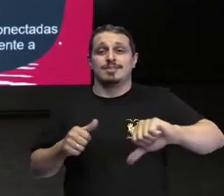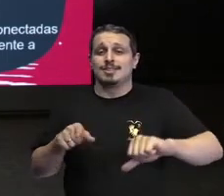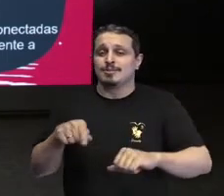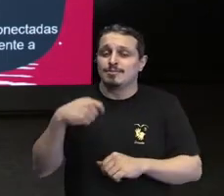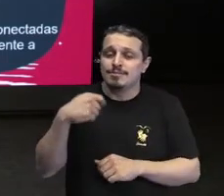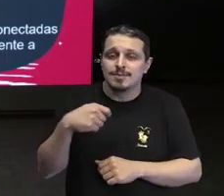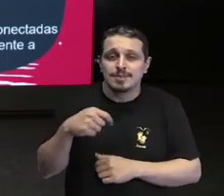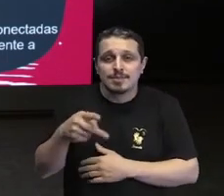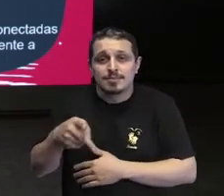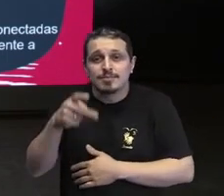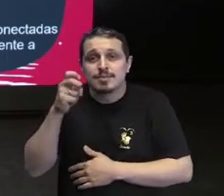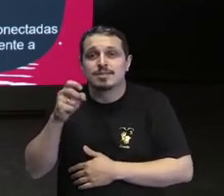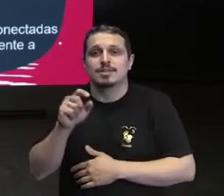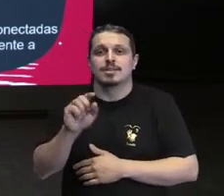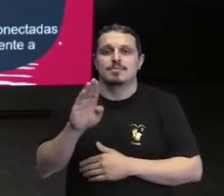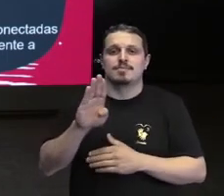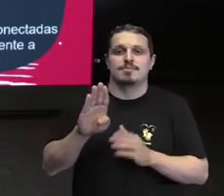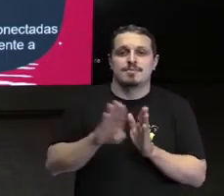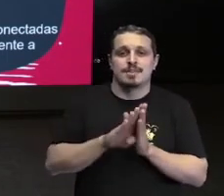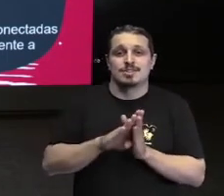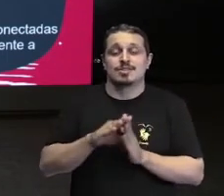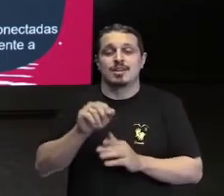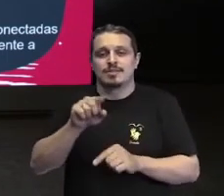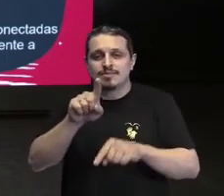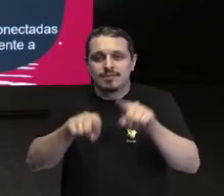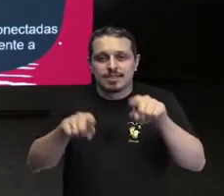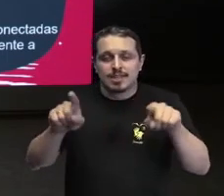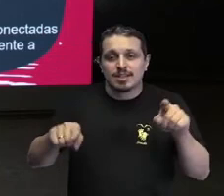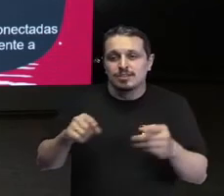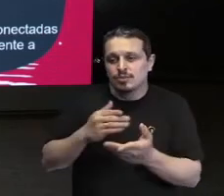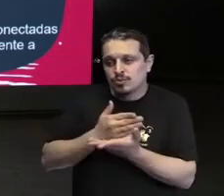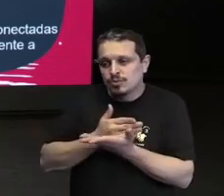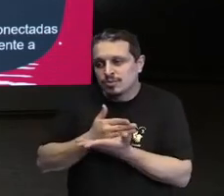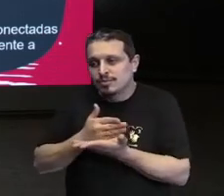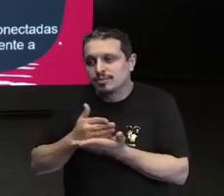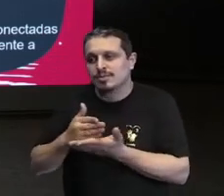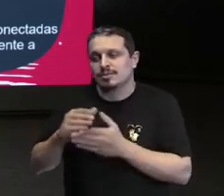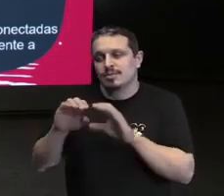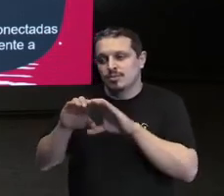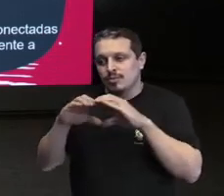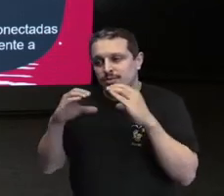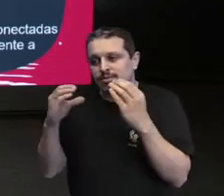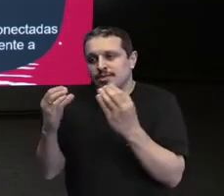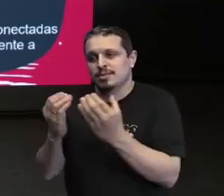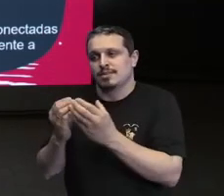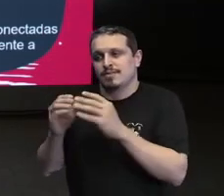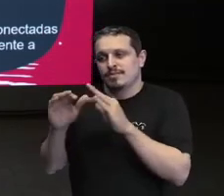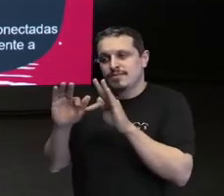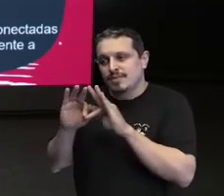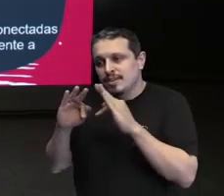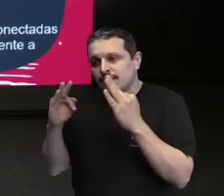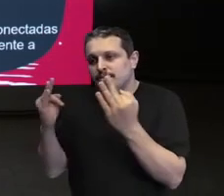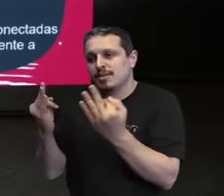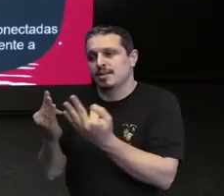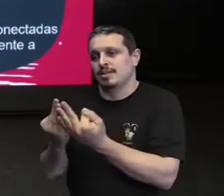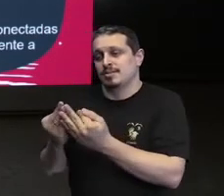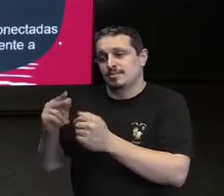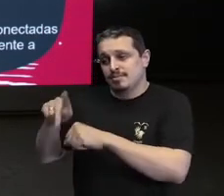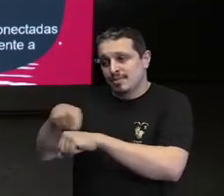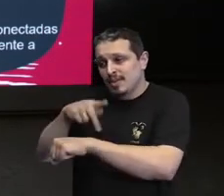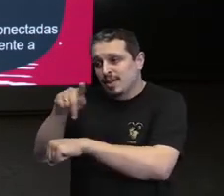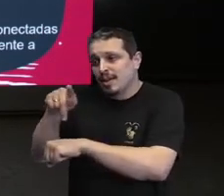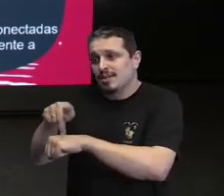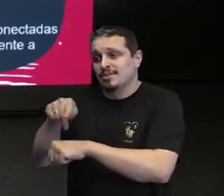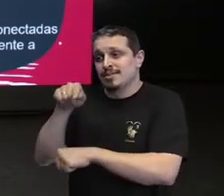gerando plantando sementinhas na sua comunidade na sua família no seu país de repente você está fazendo a